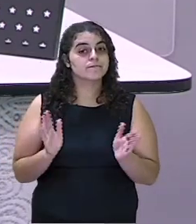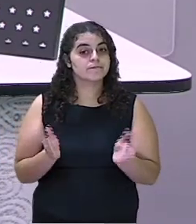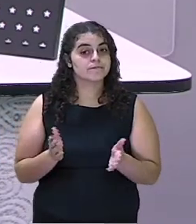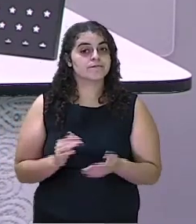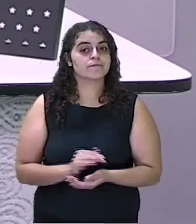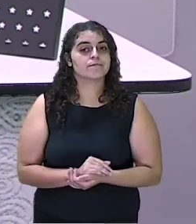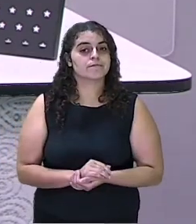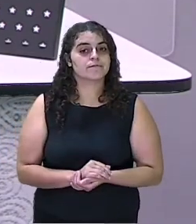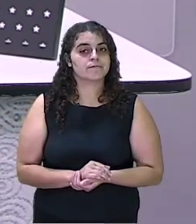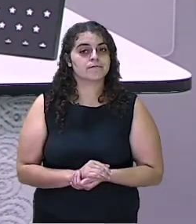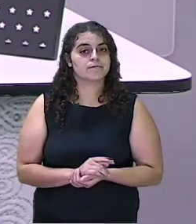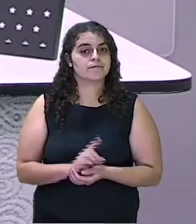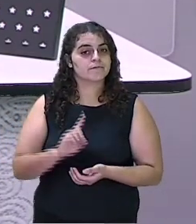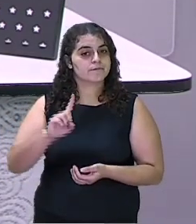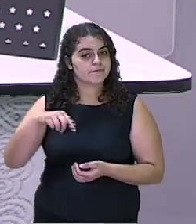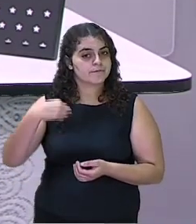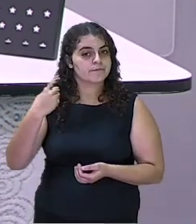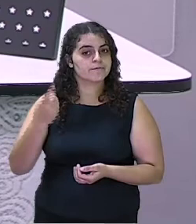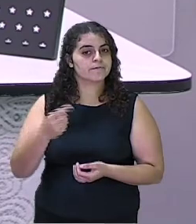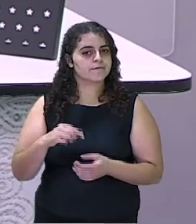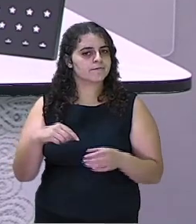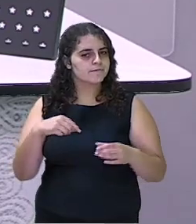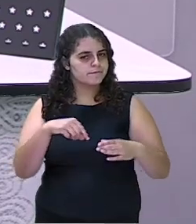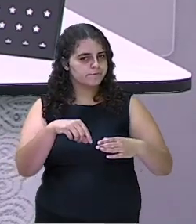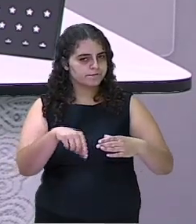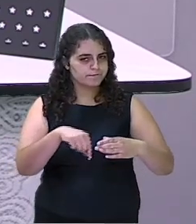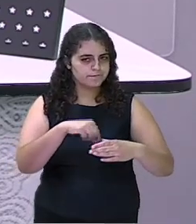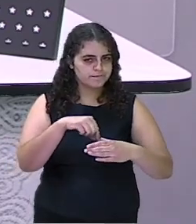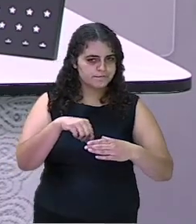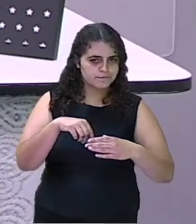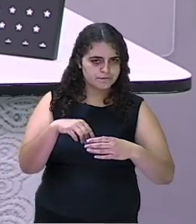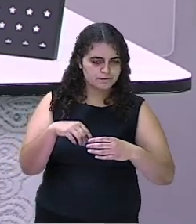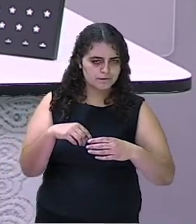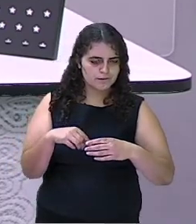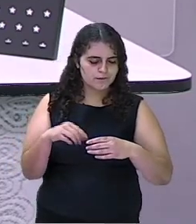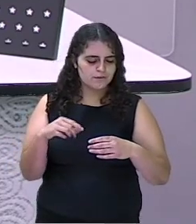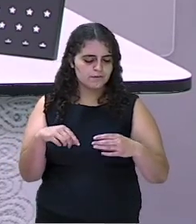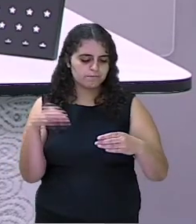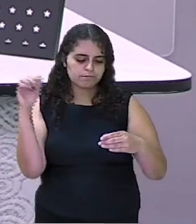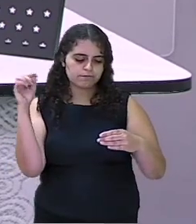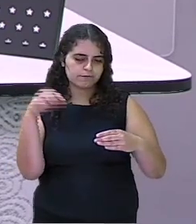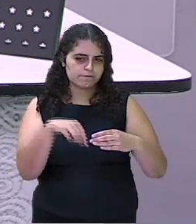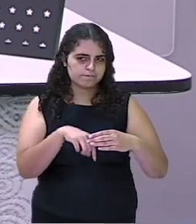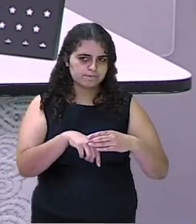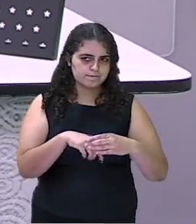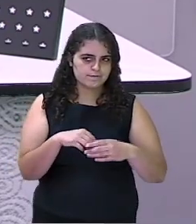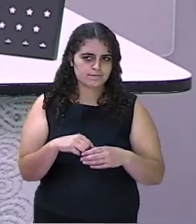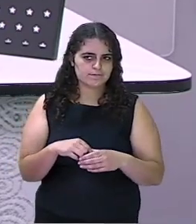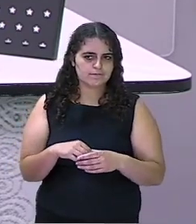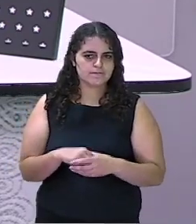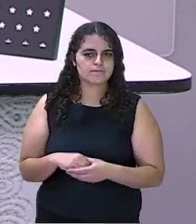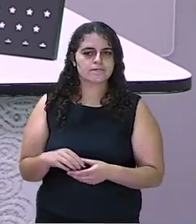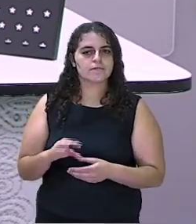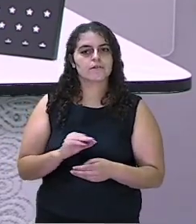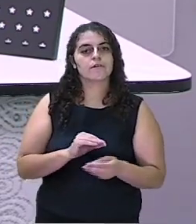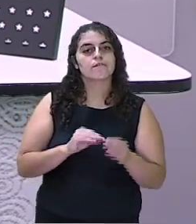ao nosso próximo sorteio. Deixa eu tirar o envelope 3 daqui.